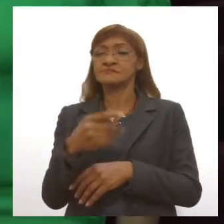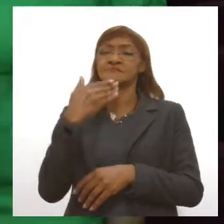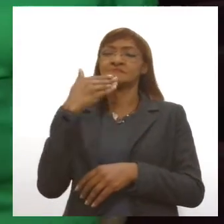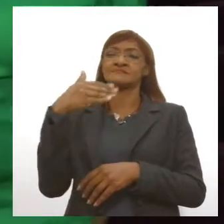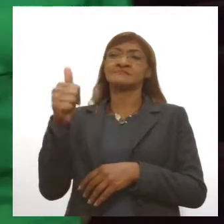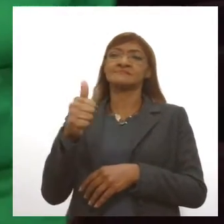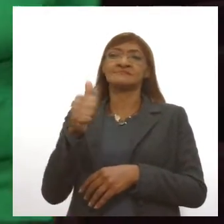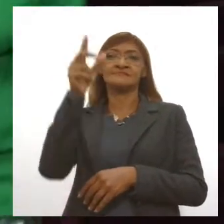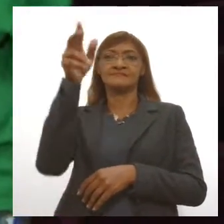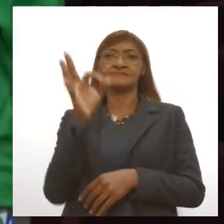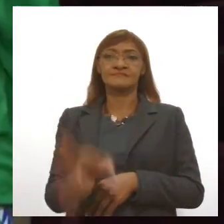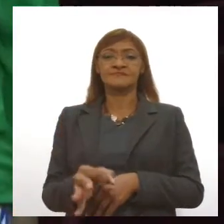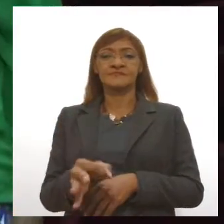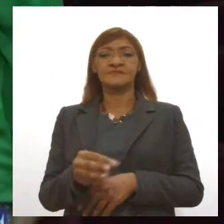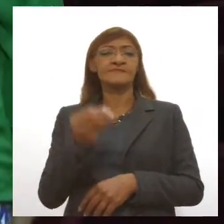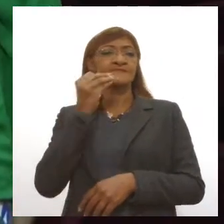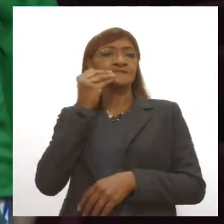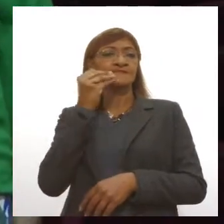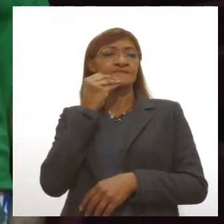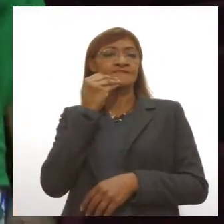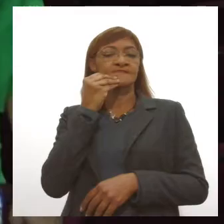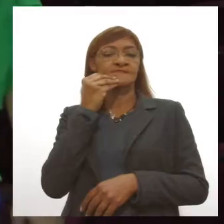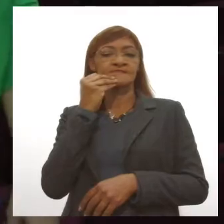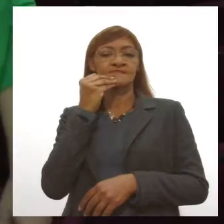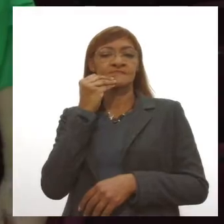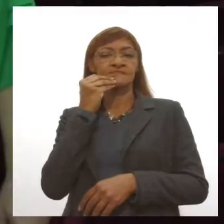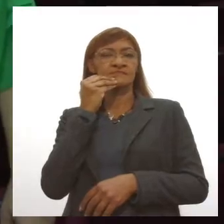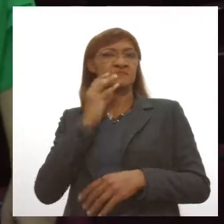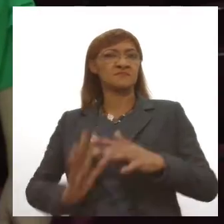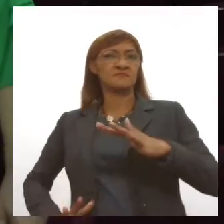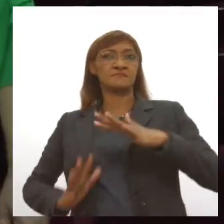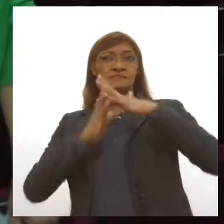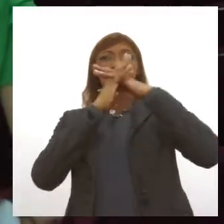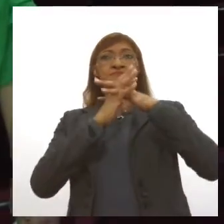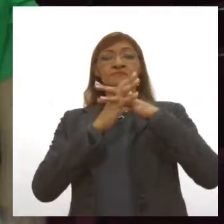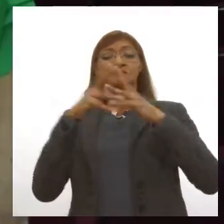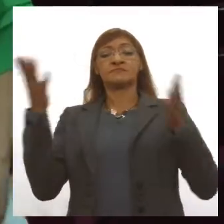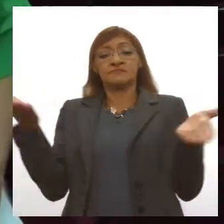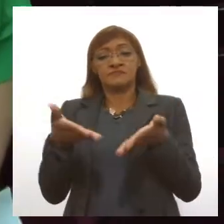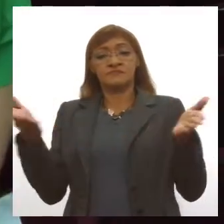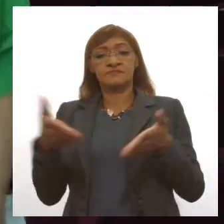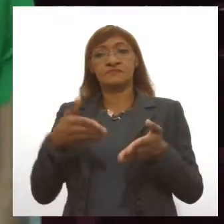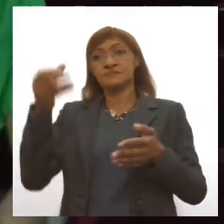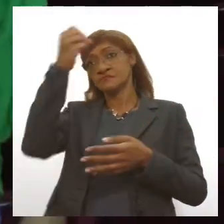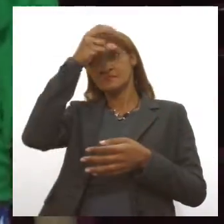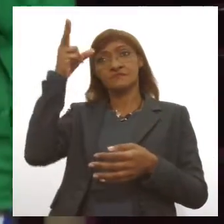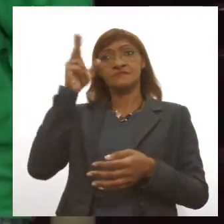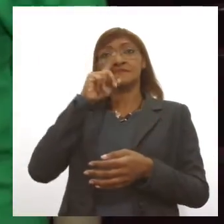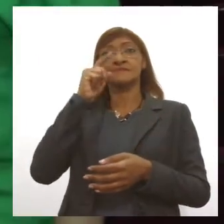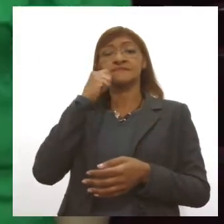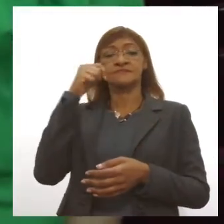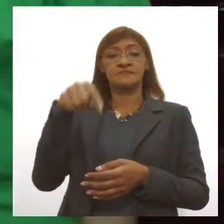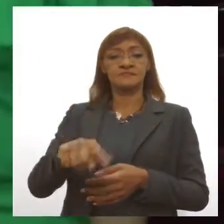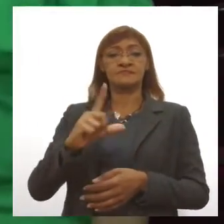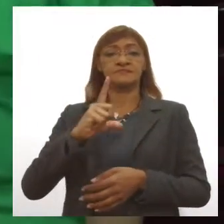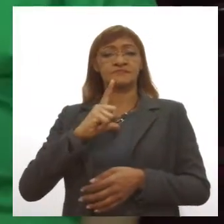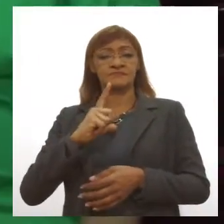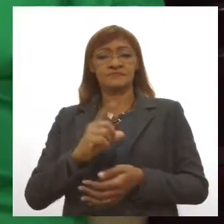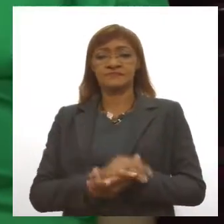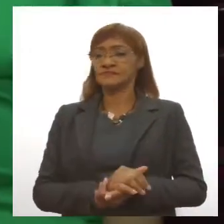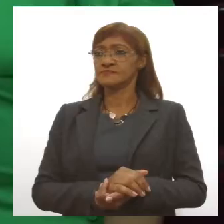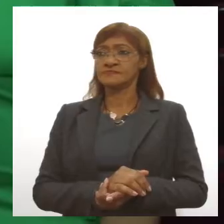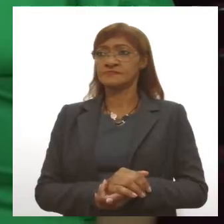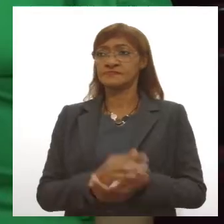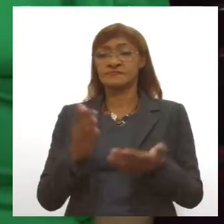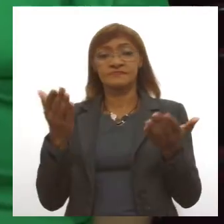Porque é uma oportunidade, eu digo a todos, uma oportunidade ímpar que o município de Aracaju vem trazendo aqui para essa população. Só para